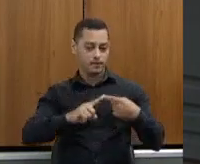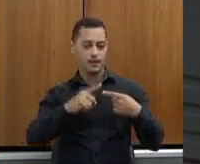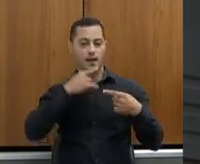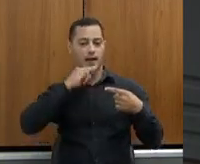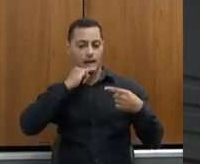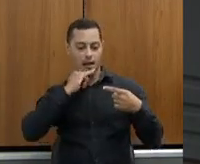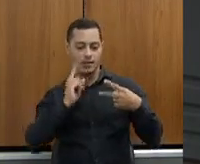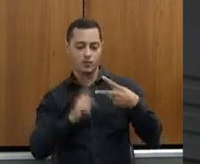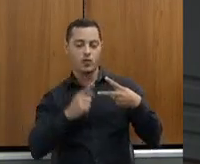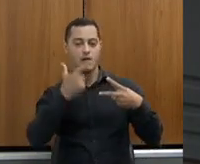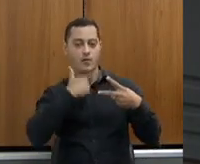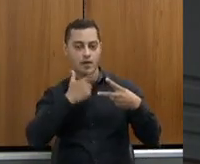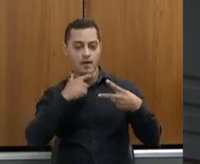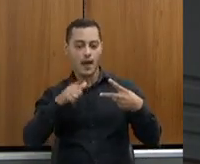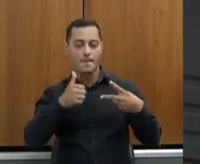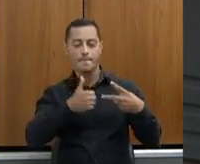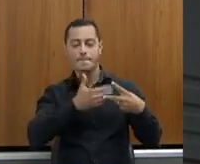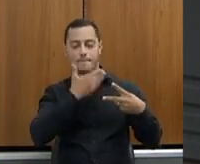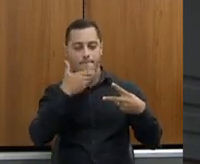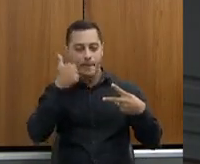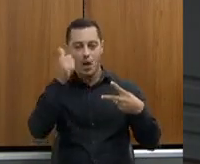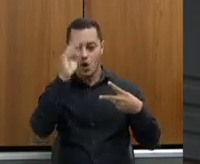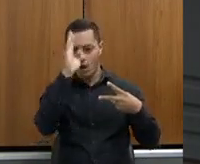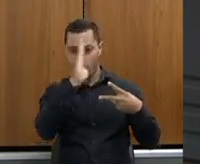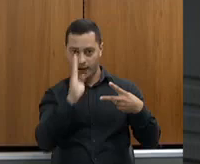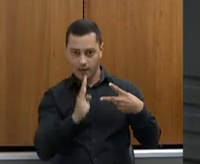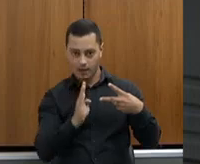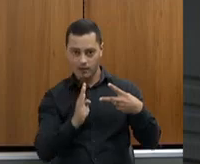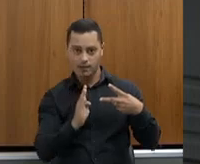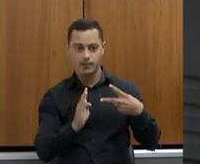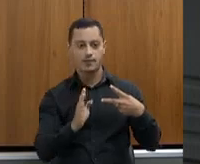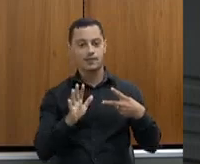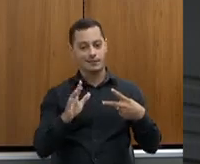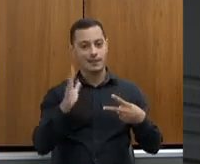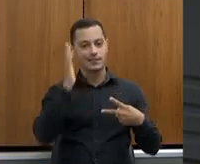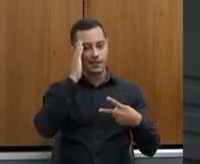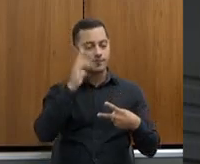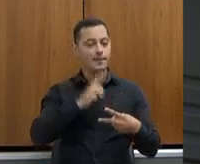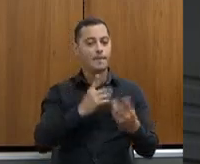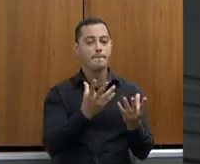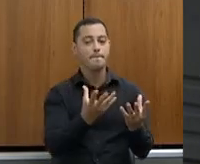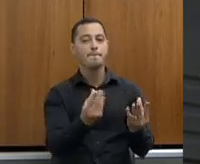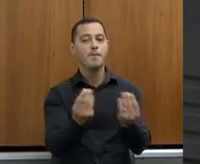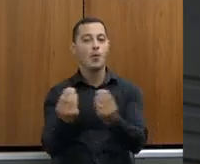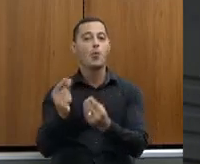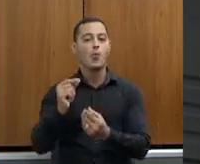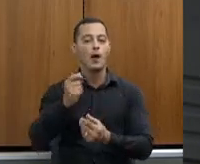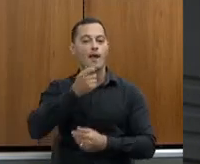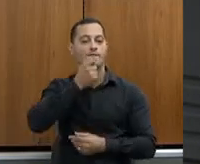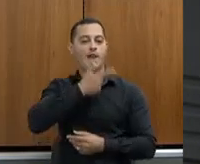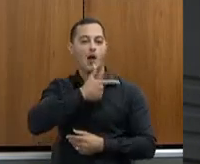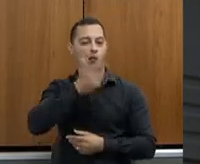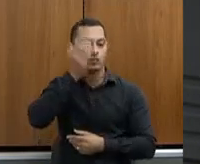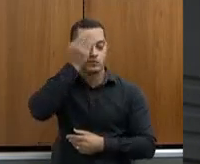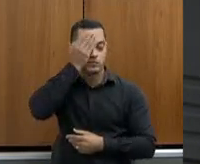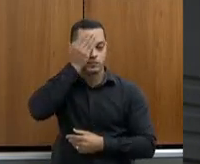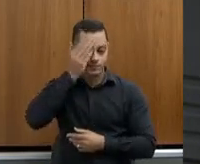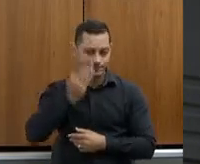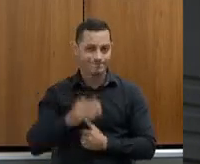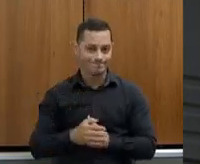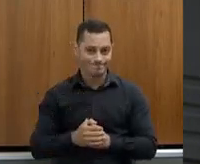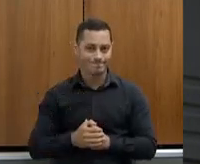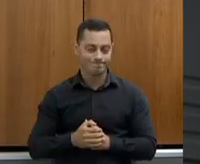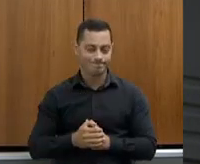considerados os melhores do Brasil, nós também atraímos para cá os falsificadores e os clandestinos. Mas eu